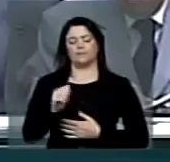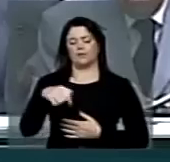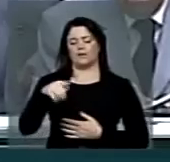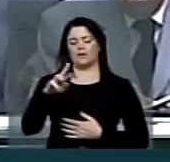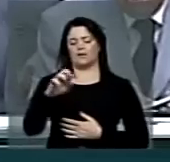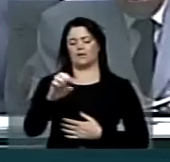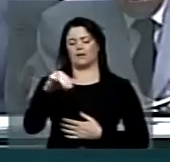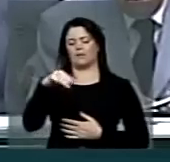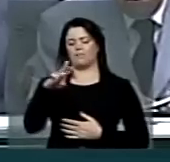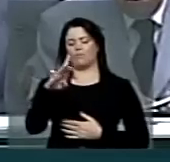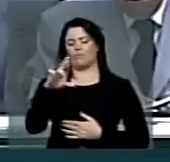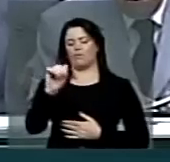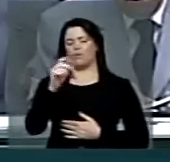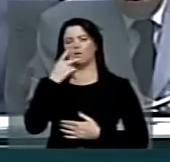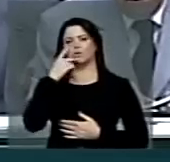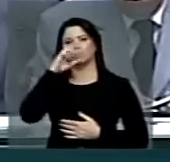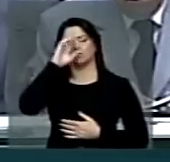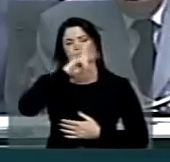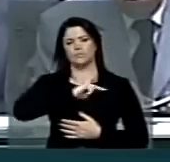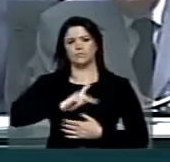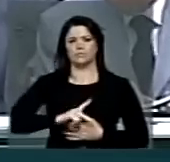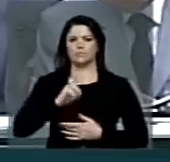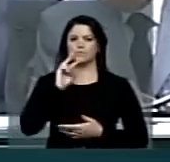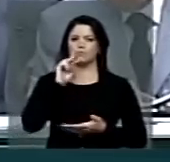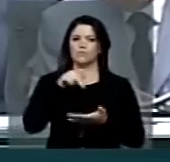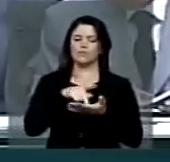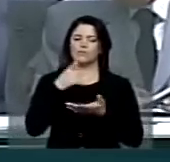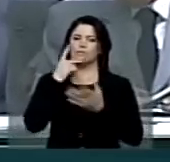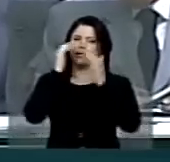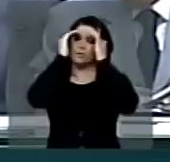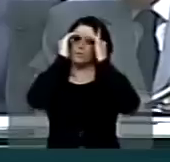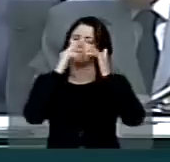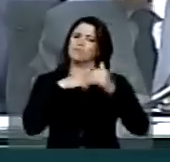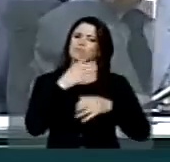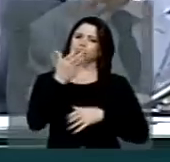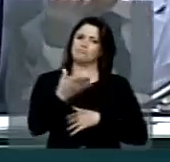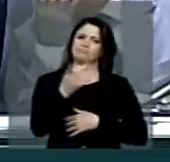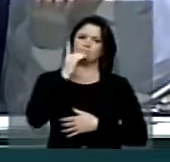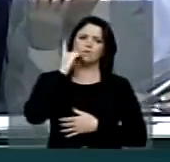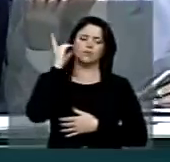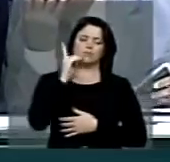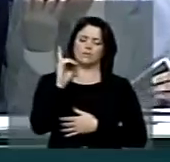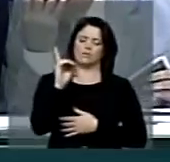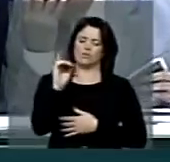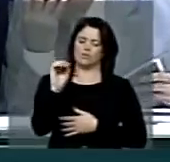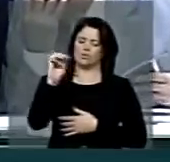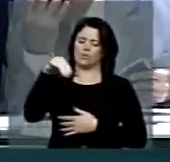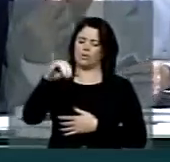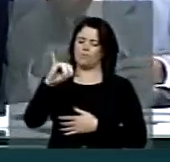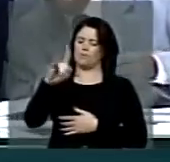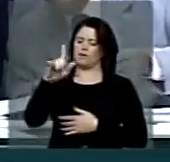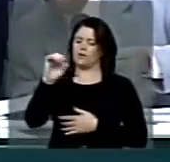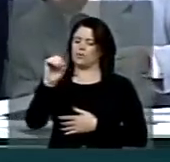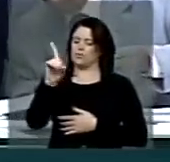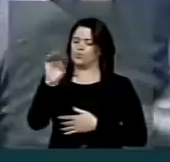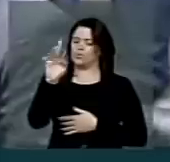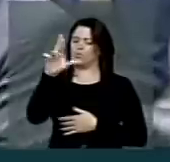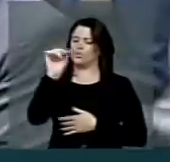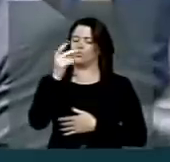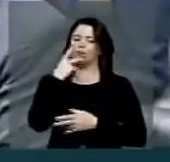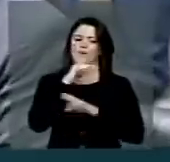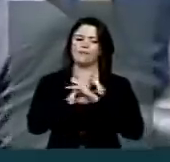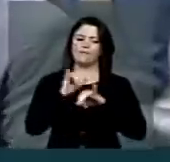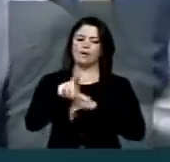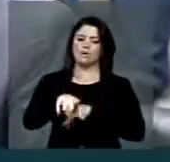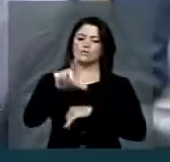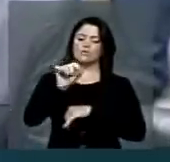Senhor Presidente, eu quero aqui, com todo o respeito que tem o deputado Domingos Dutra, dizer que a